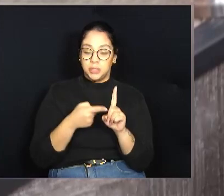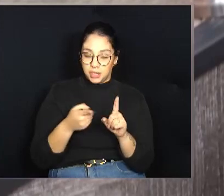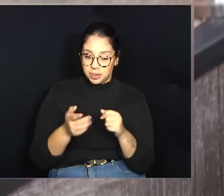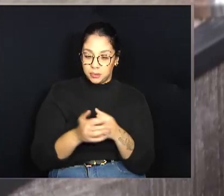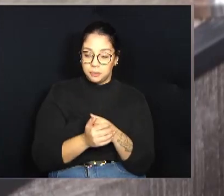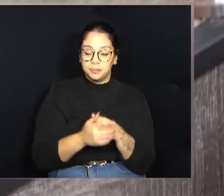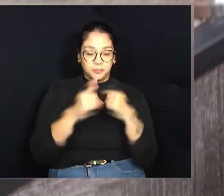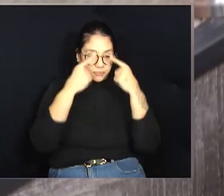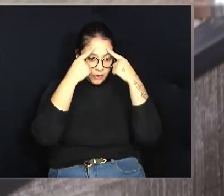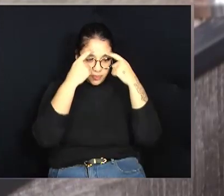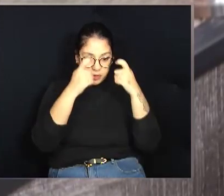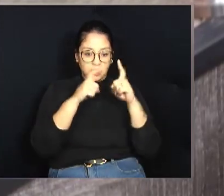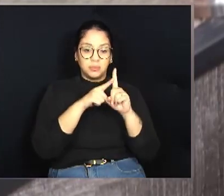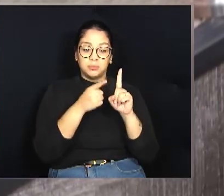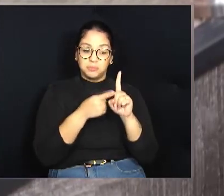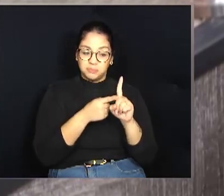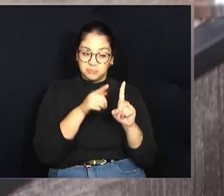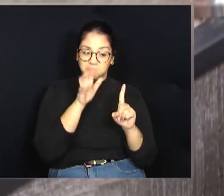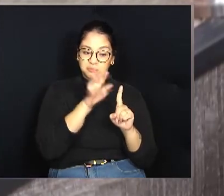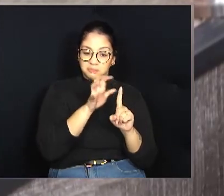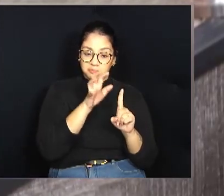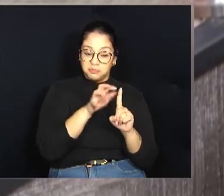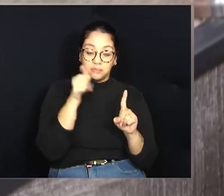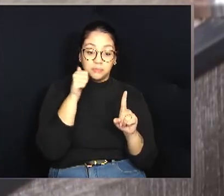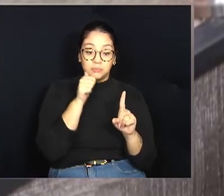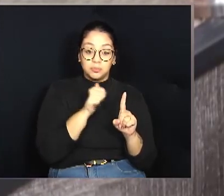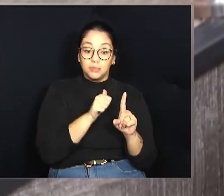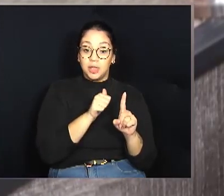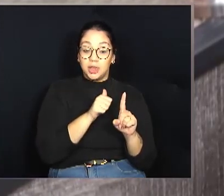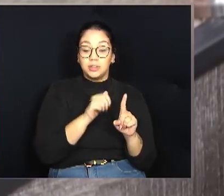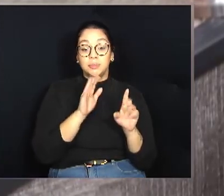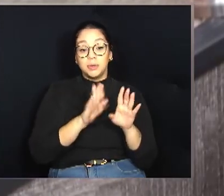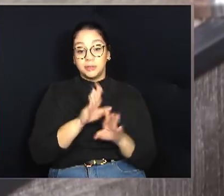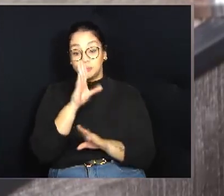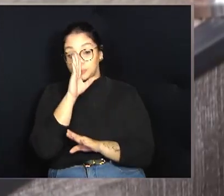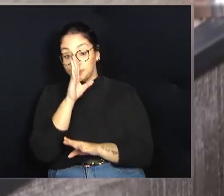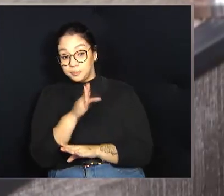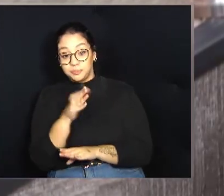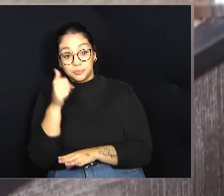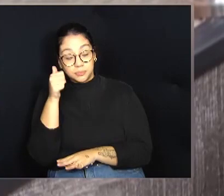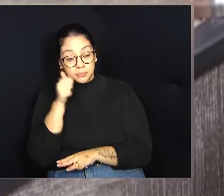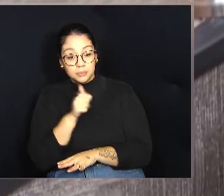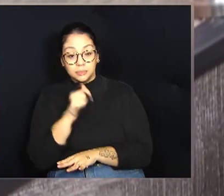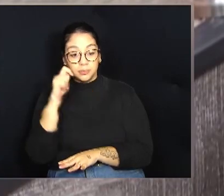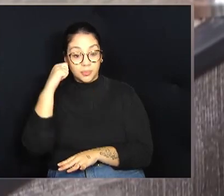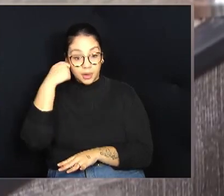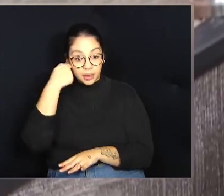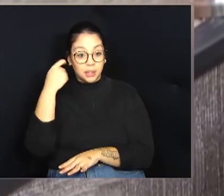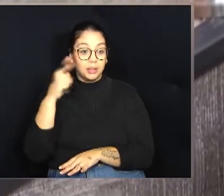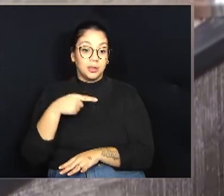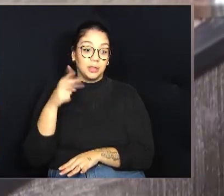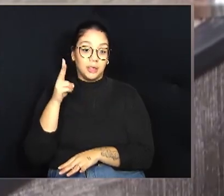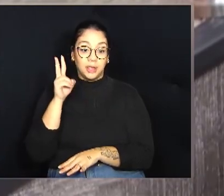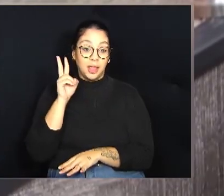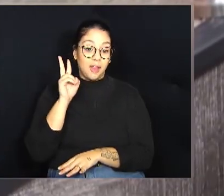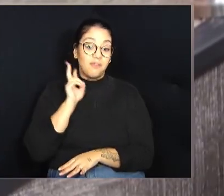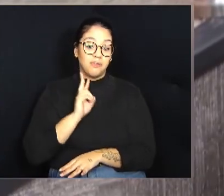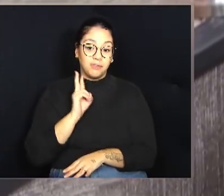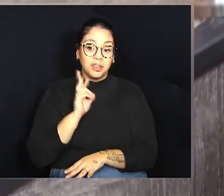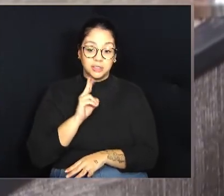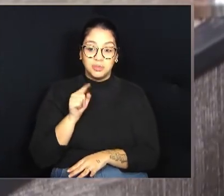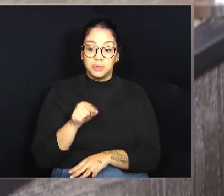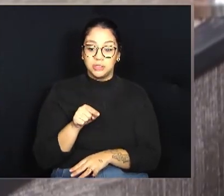atinge as mulheres durante o parto, mas muito mais as mulheres negras que são vítimas dessa violência. E a